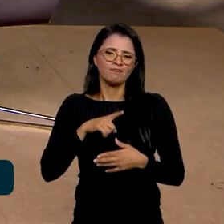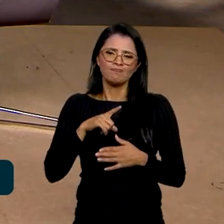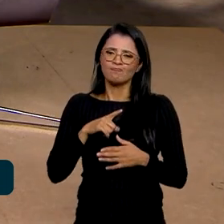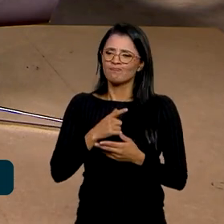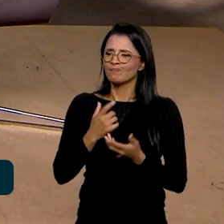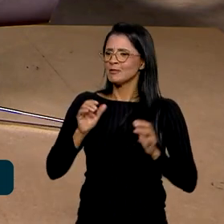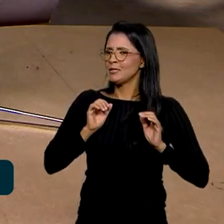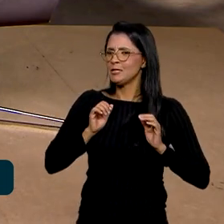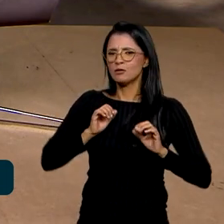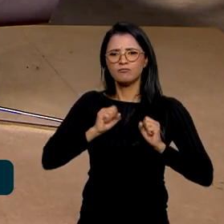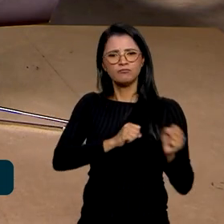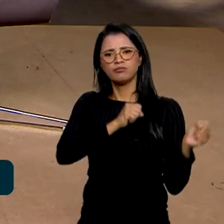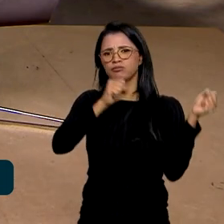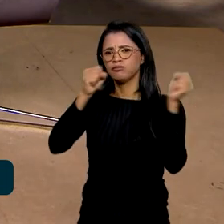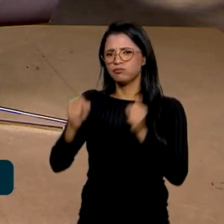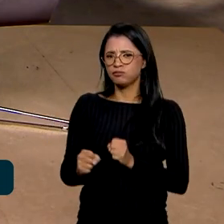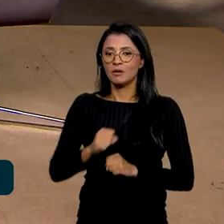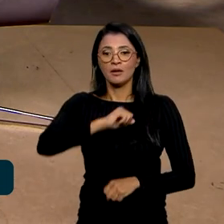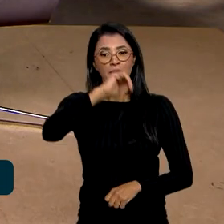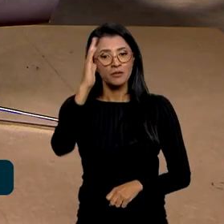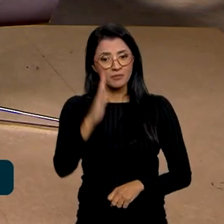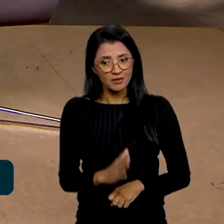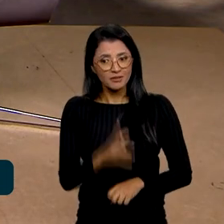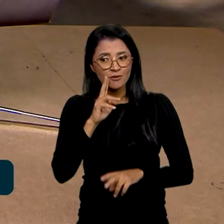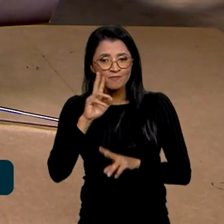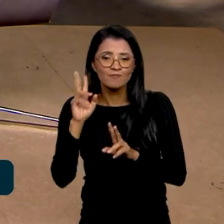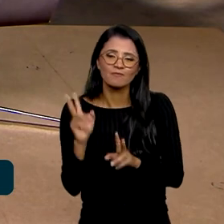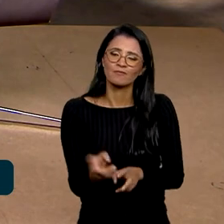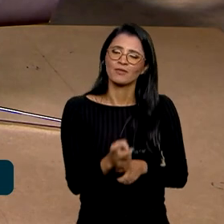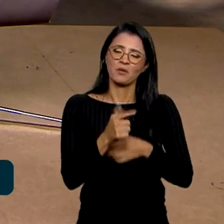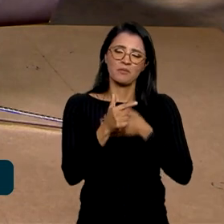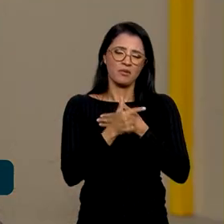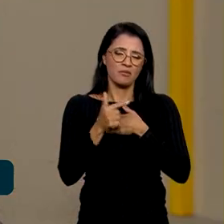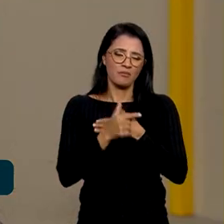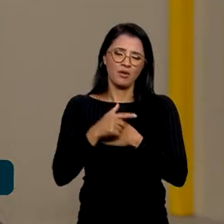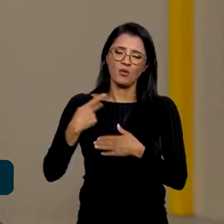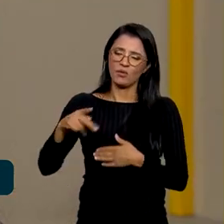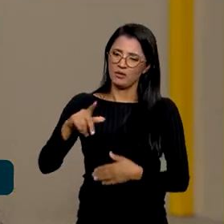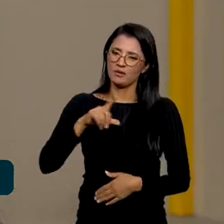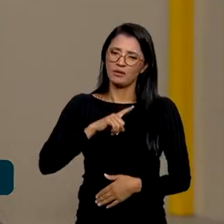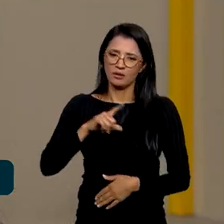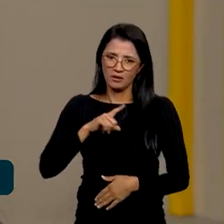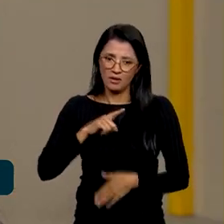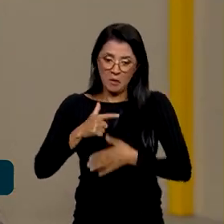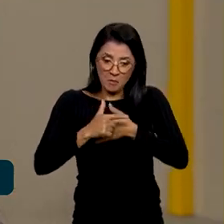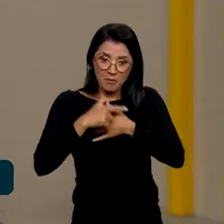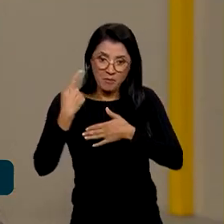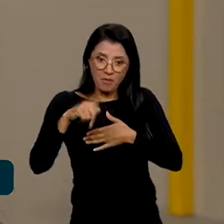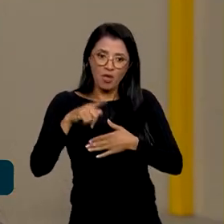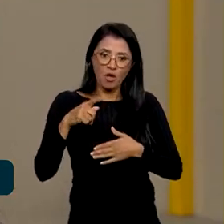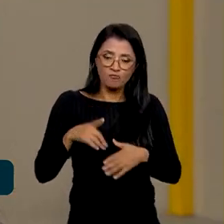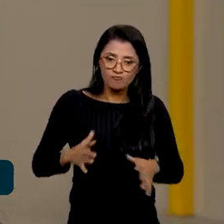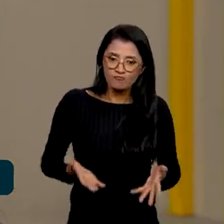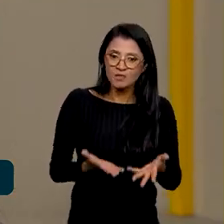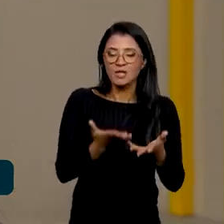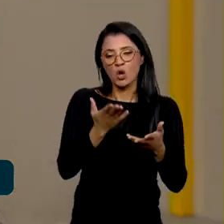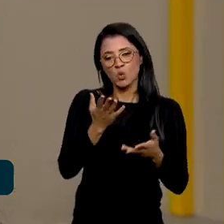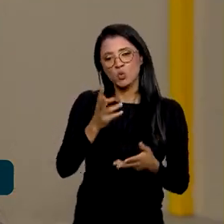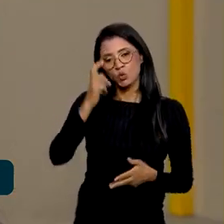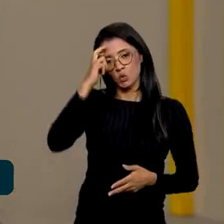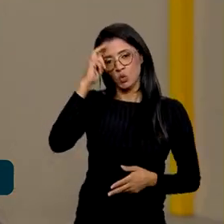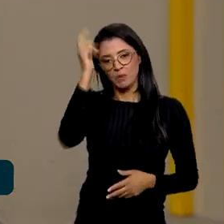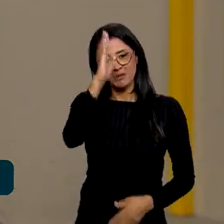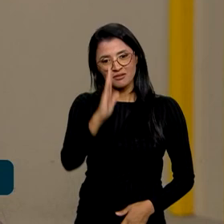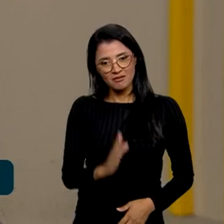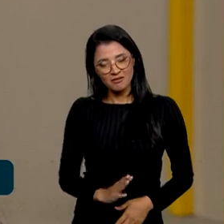rica, potente, e que o Brasil reconhece, reconhece o papel que eles têm social, o papel que eles têm na contribuição da cultura brasileira,